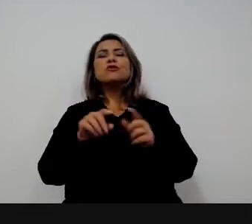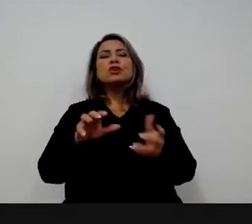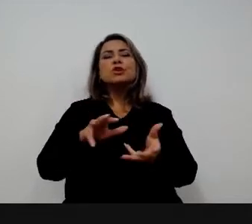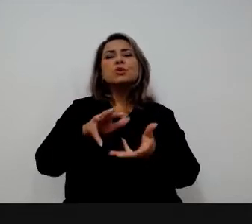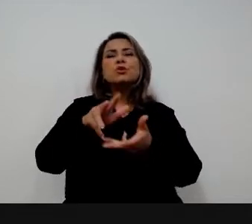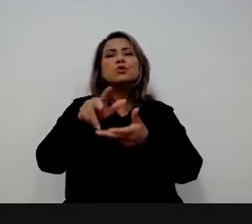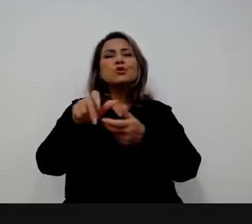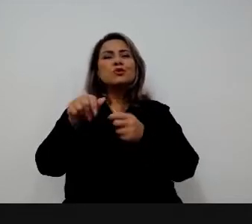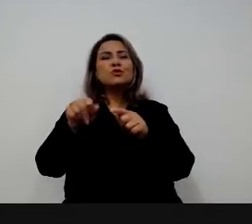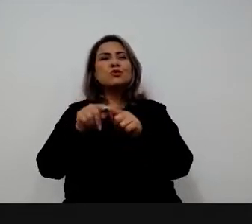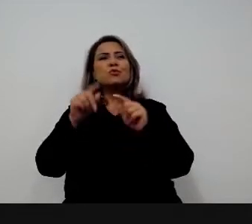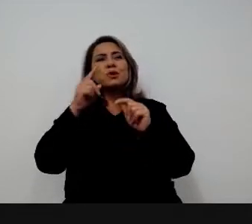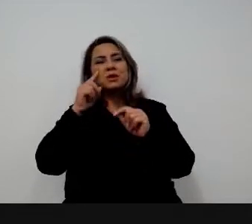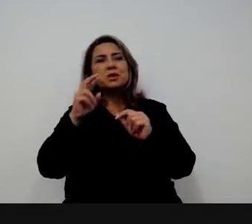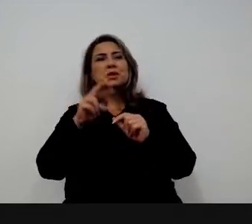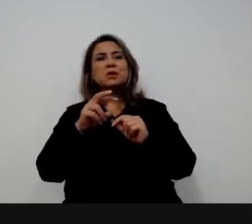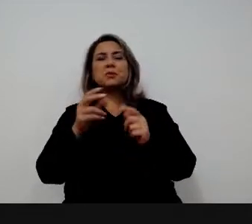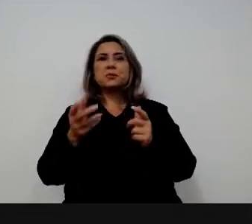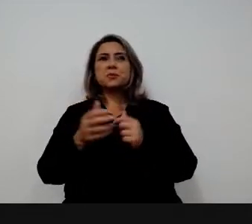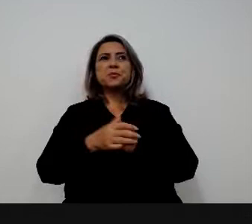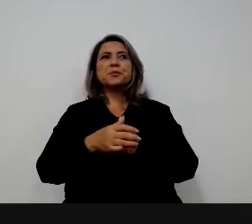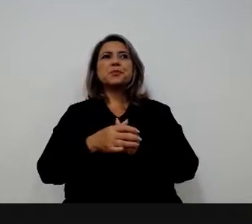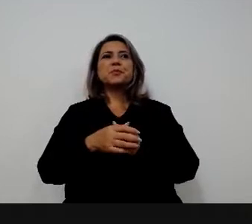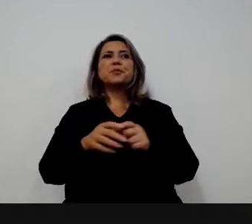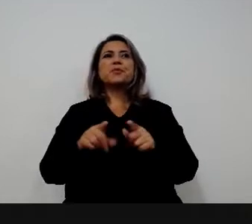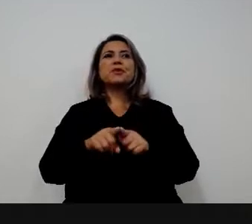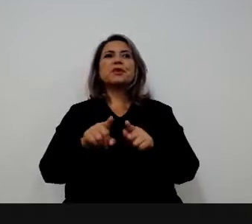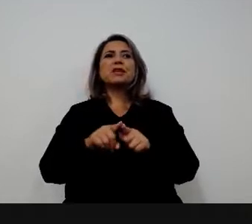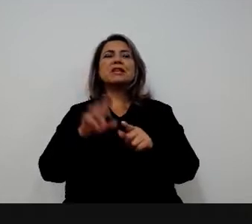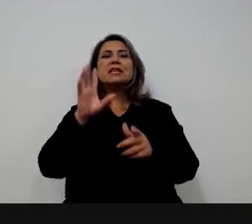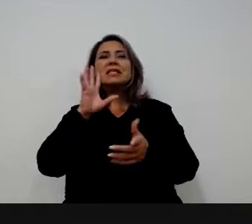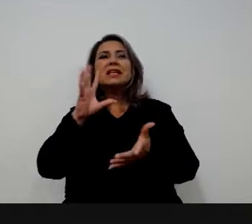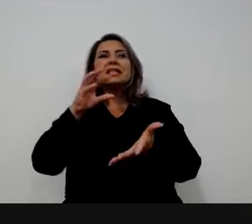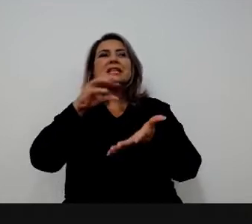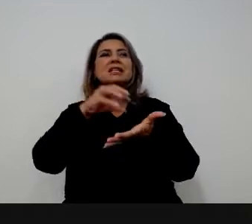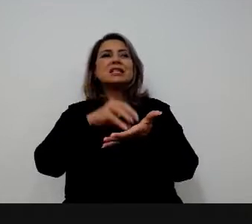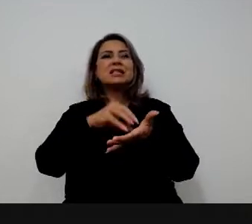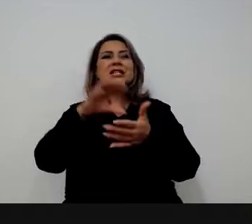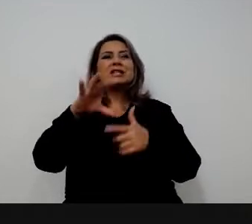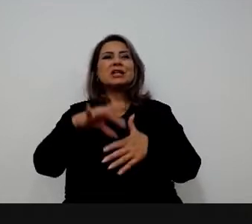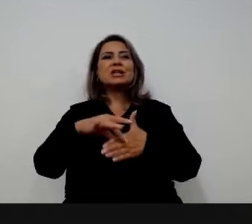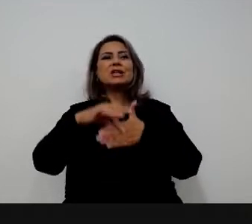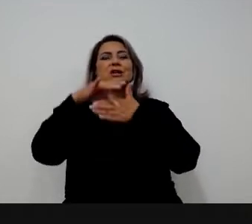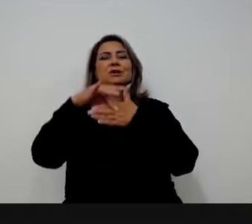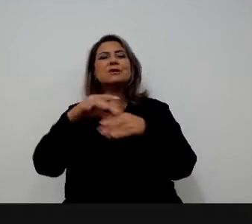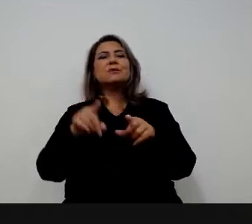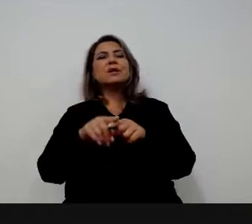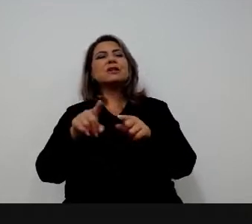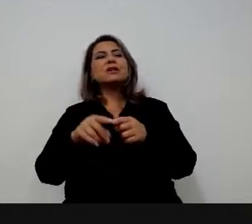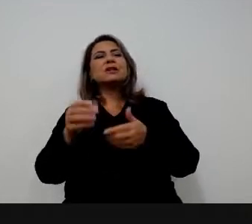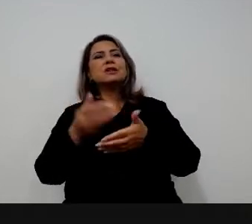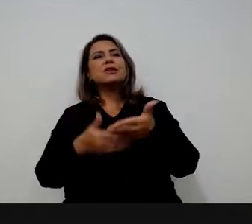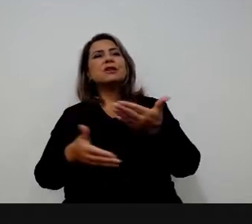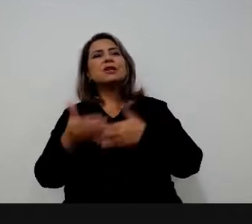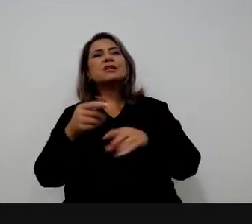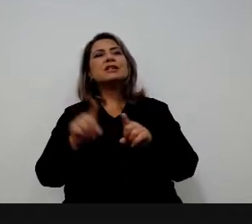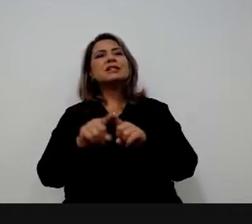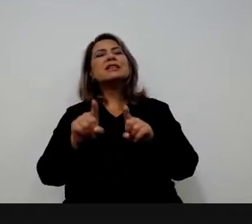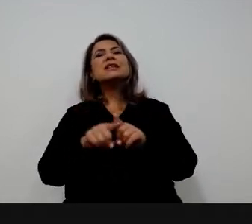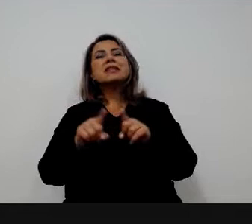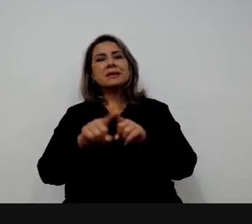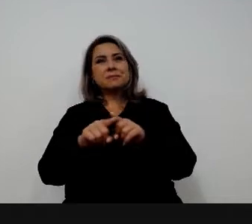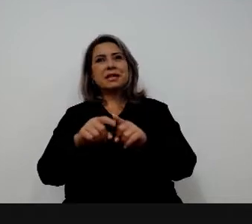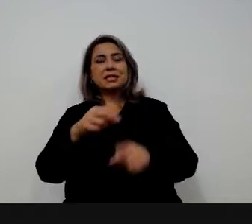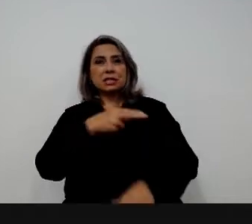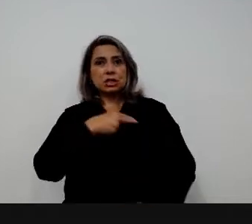mundo que se tornaram benchmarks, como o CELAP, o Centro de Liderança, o Centro de Educação Executiva para Lideranças da China